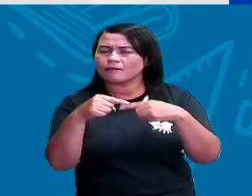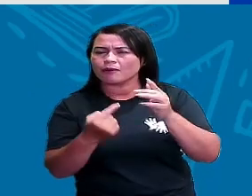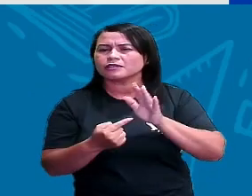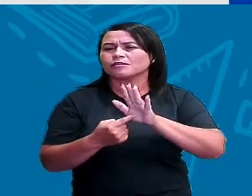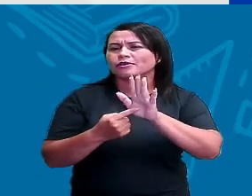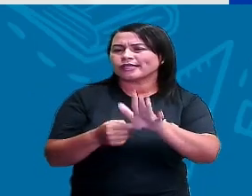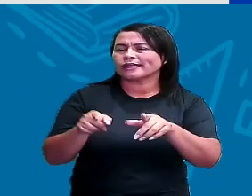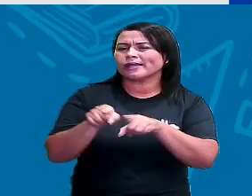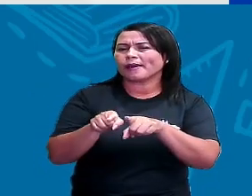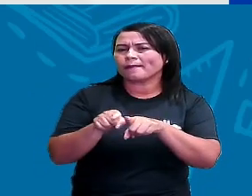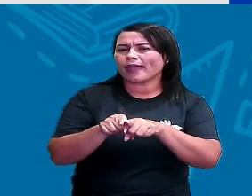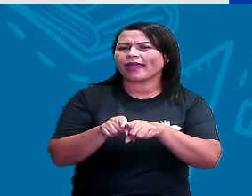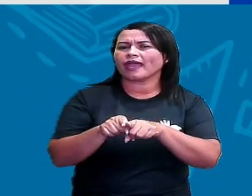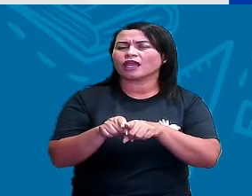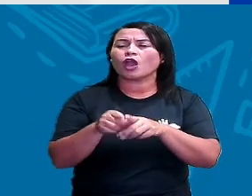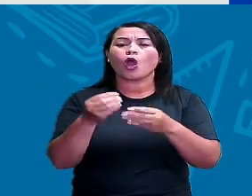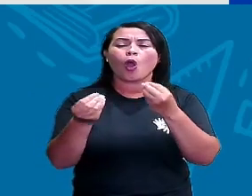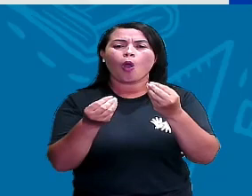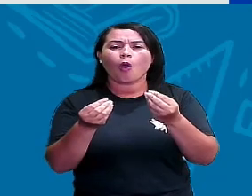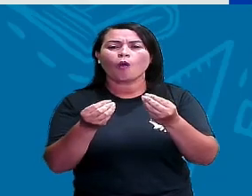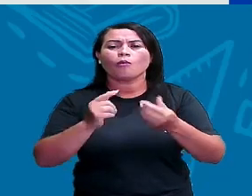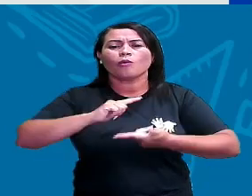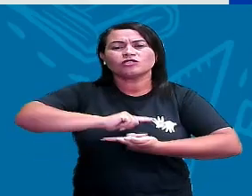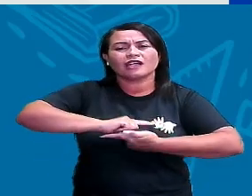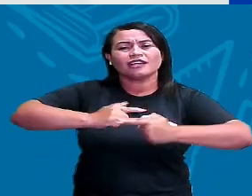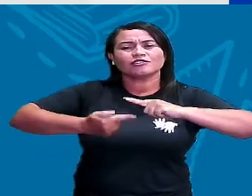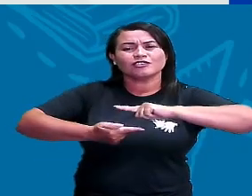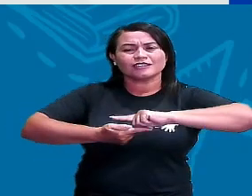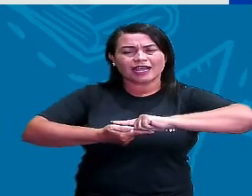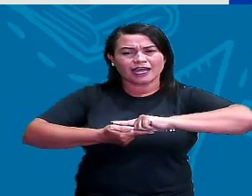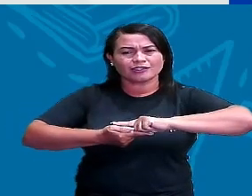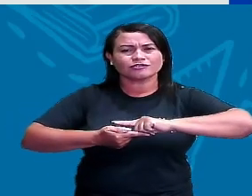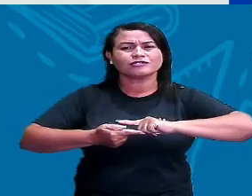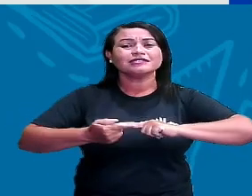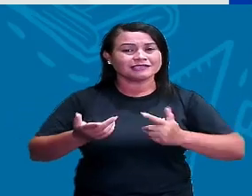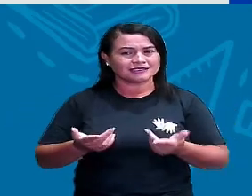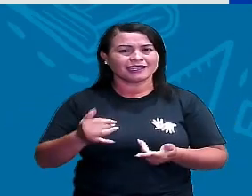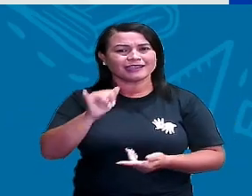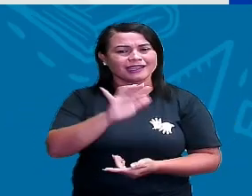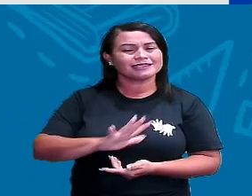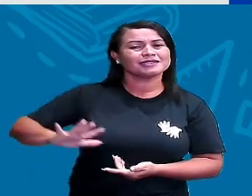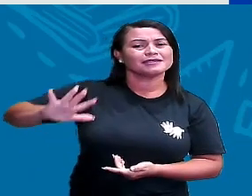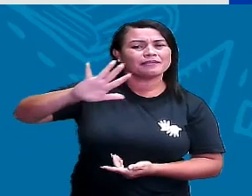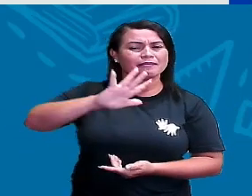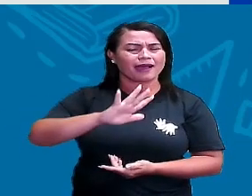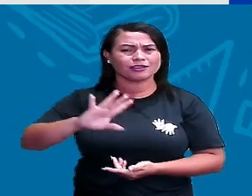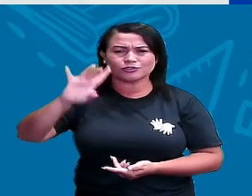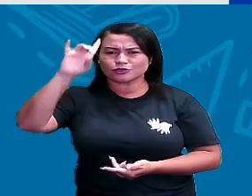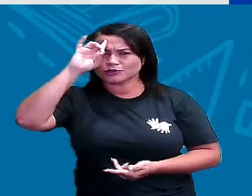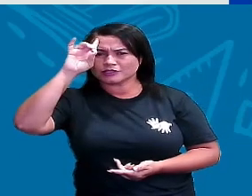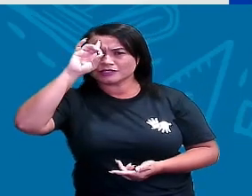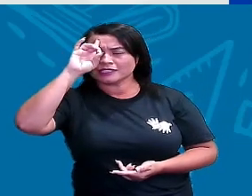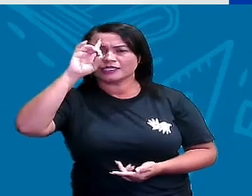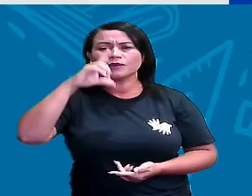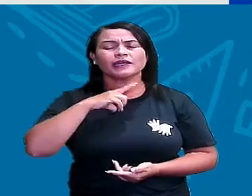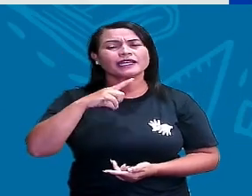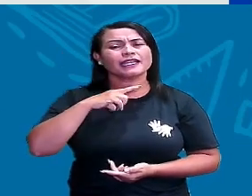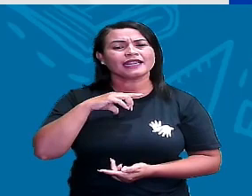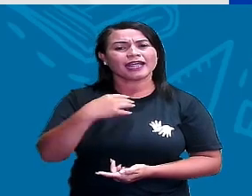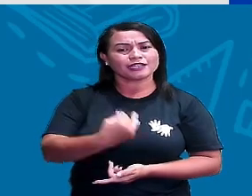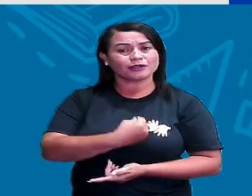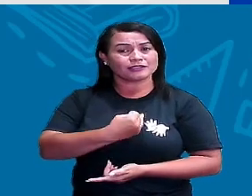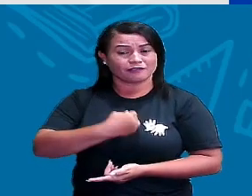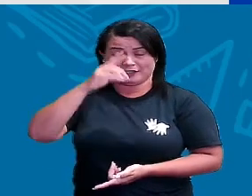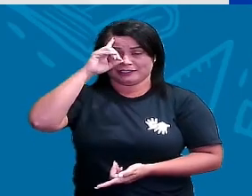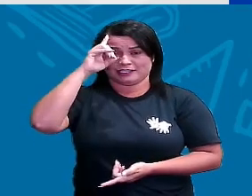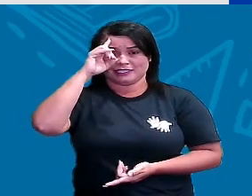dos sólidos geométricos relacionados ao nosso dia a dia, né? Ao que existe no nosso dia